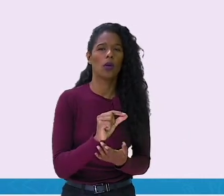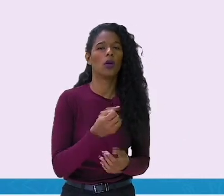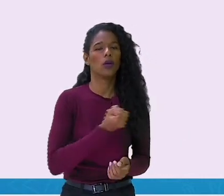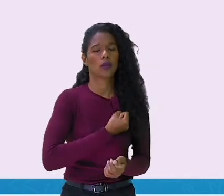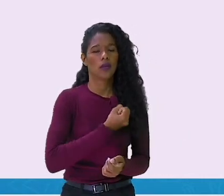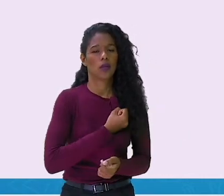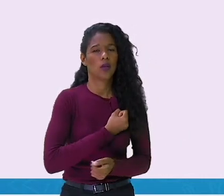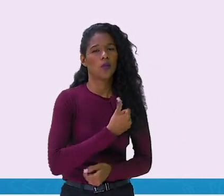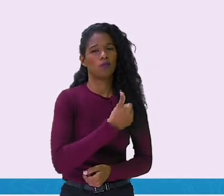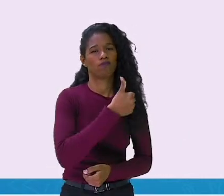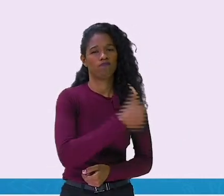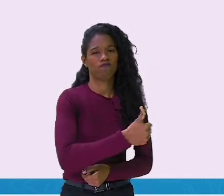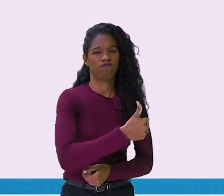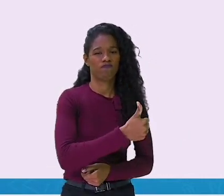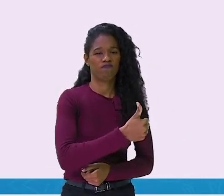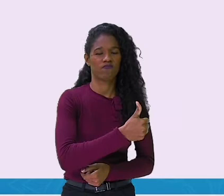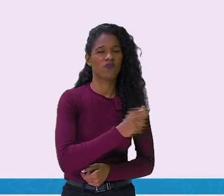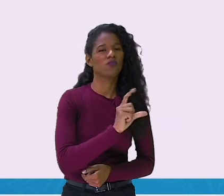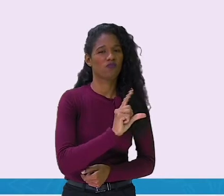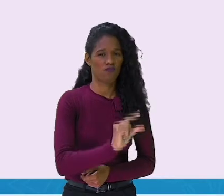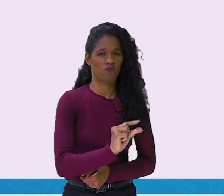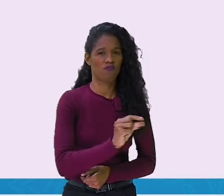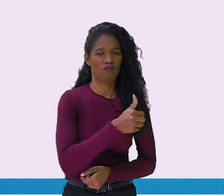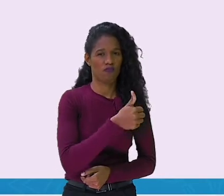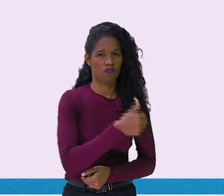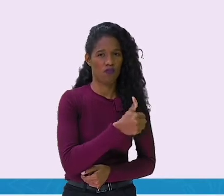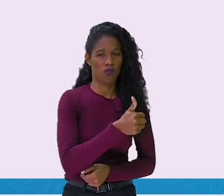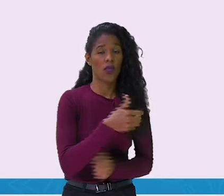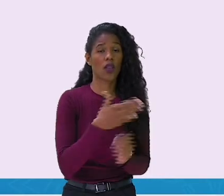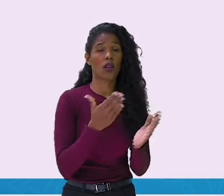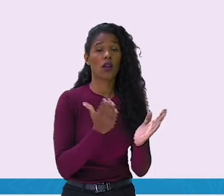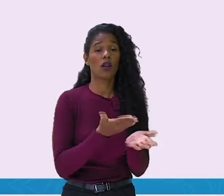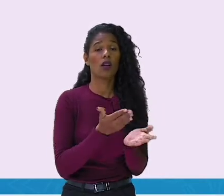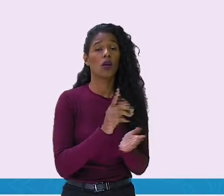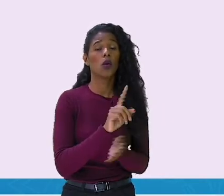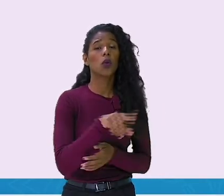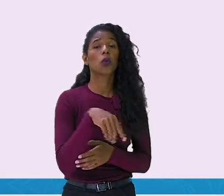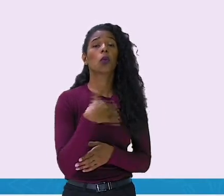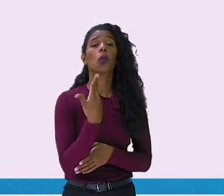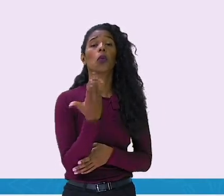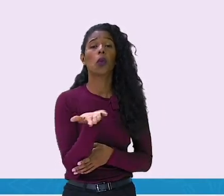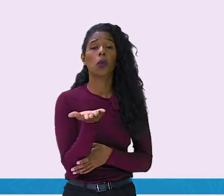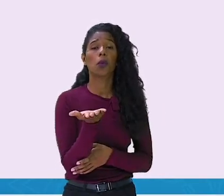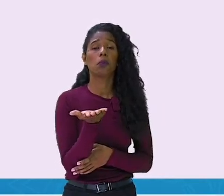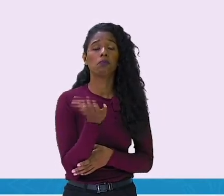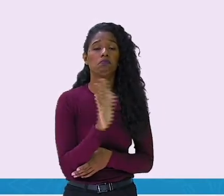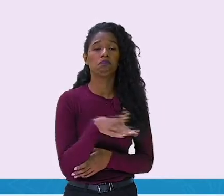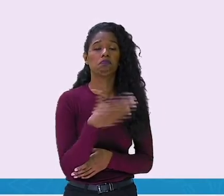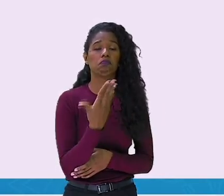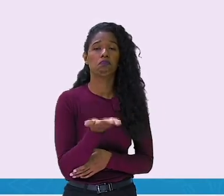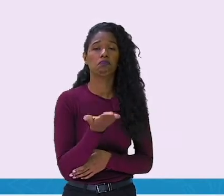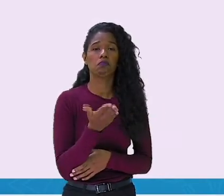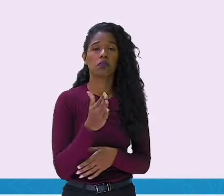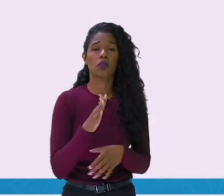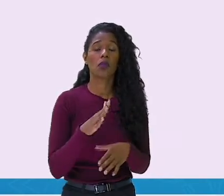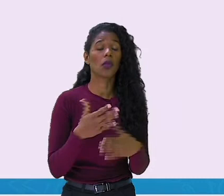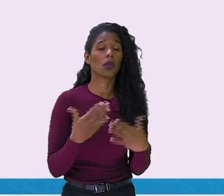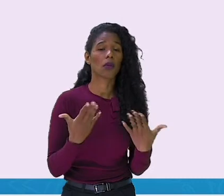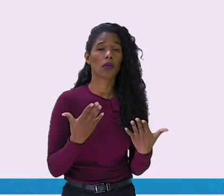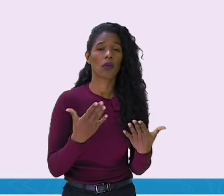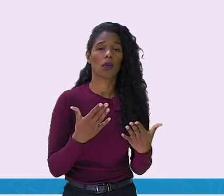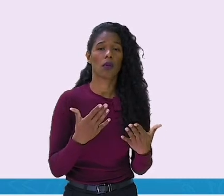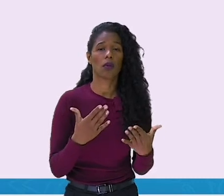é o numeral menor. E agora? Qual vai ser o próximo dessa relação aqui?